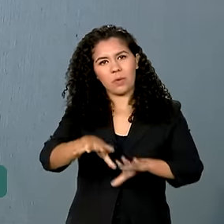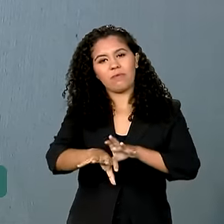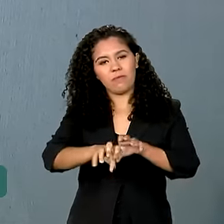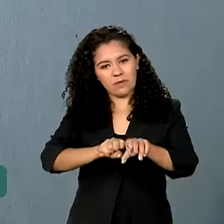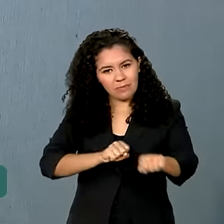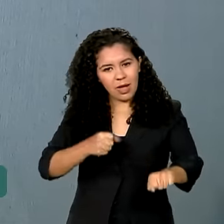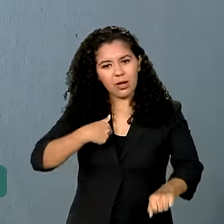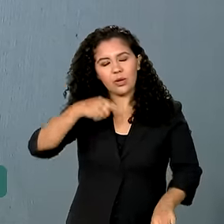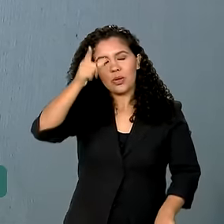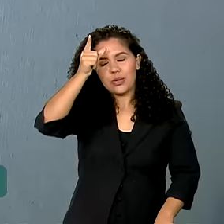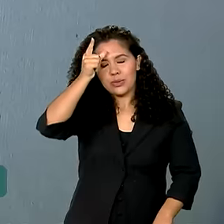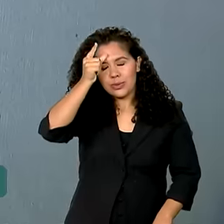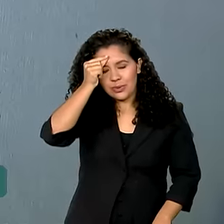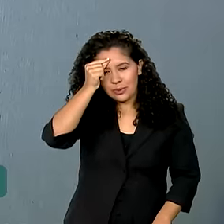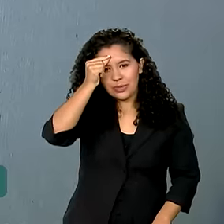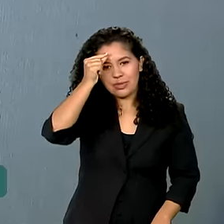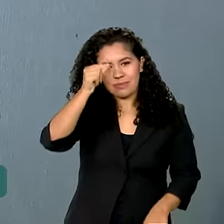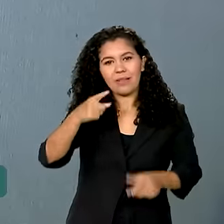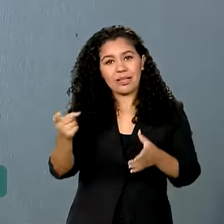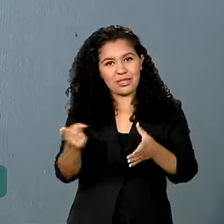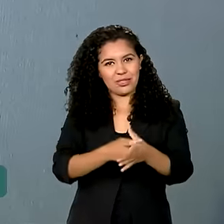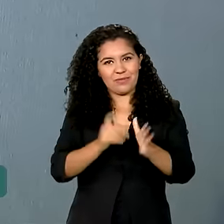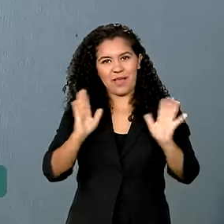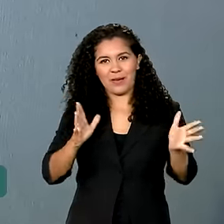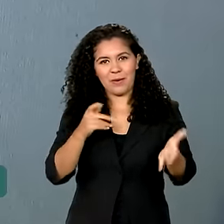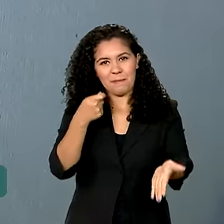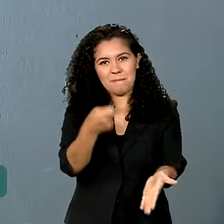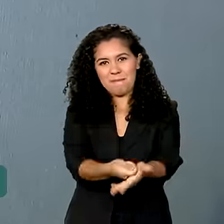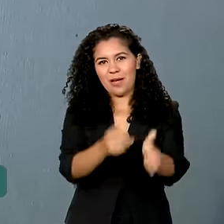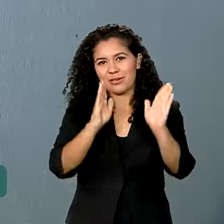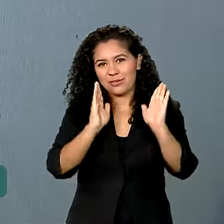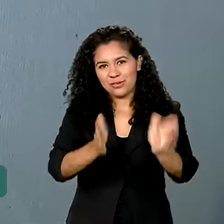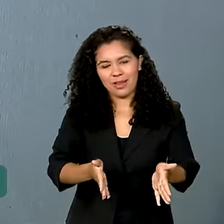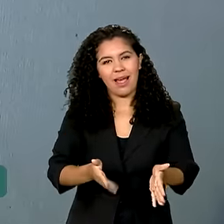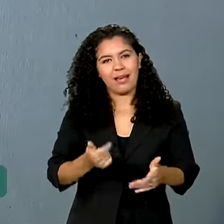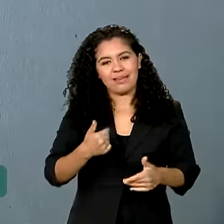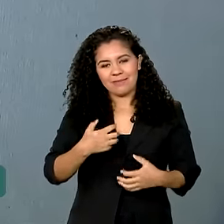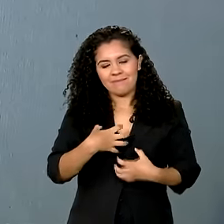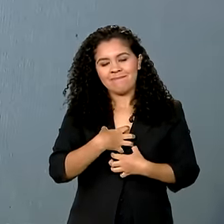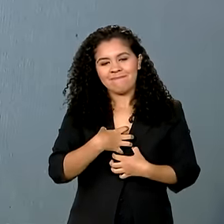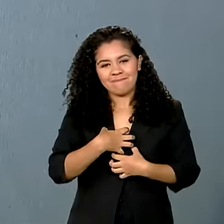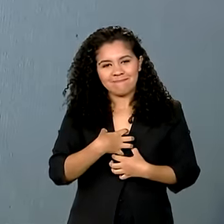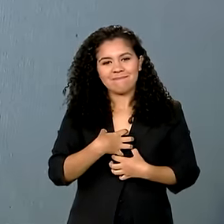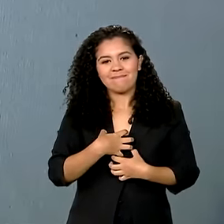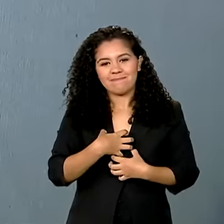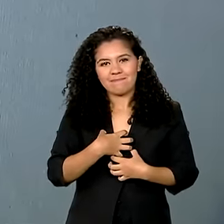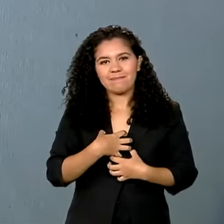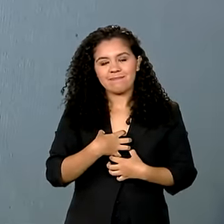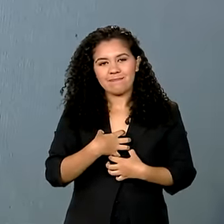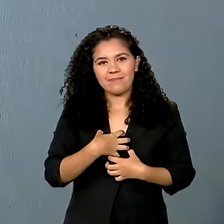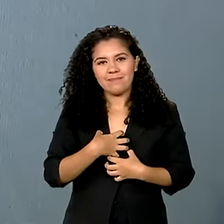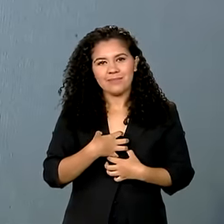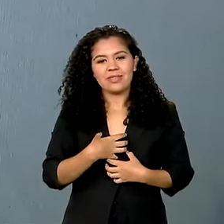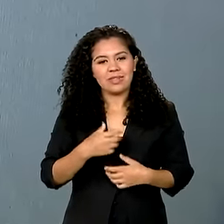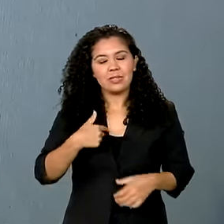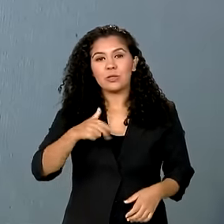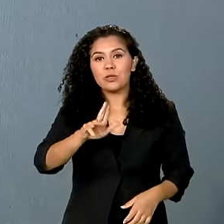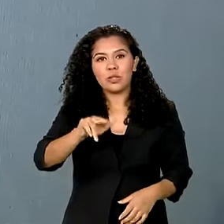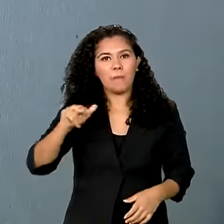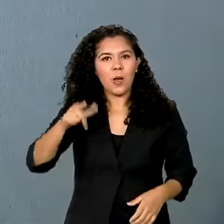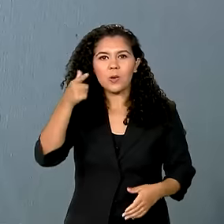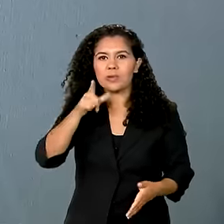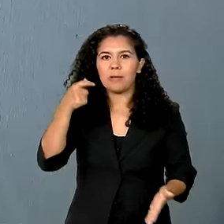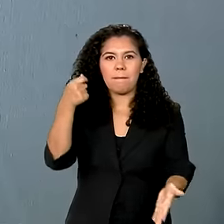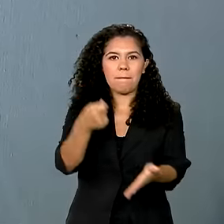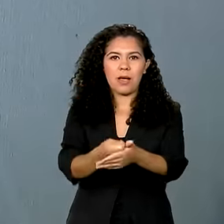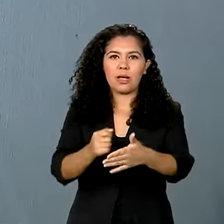e ver me formada e com a dívida paga. Isso também sem contar que eu jamais pagaria uma